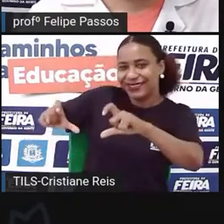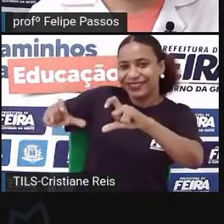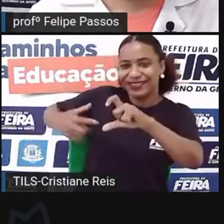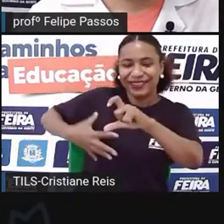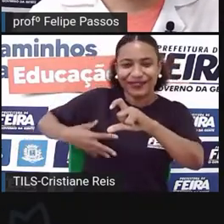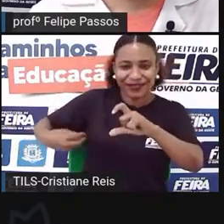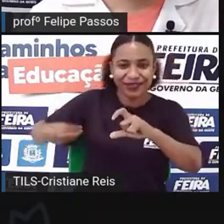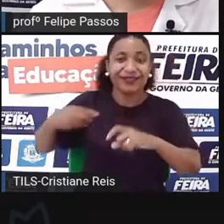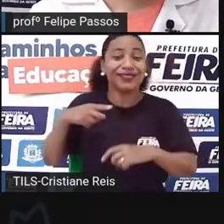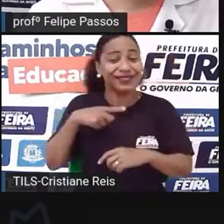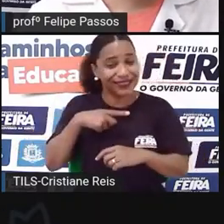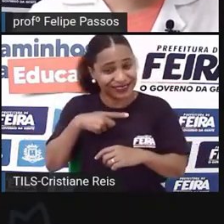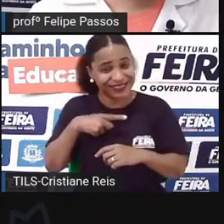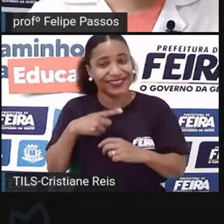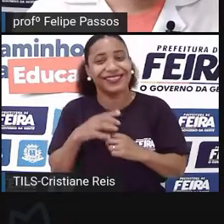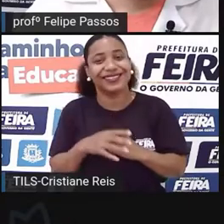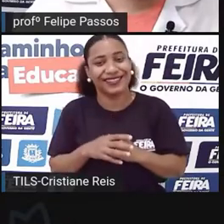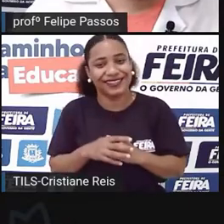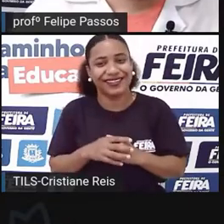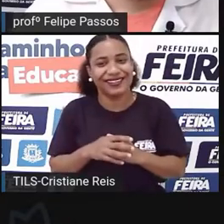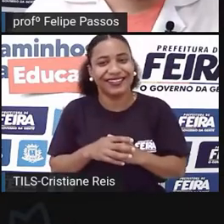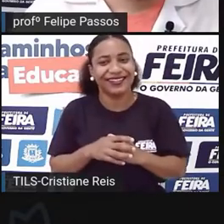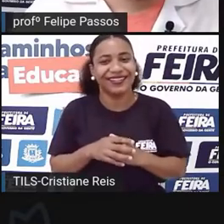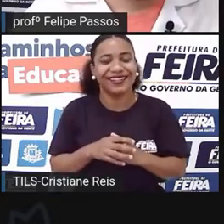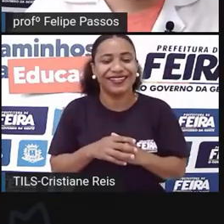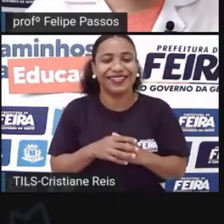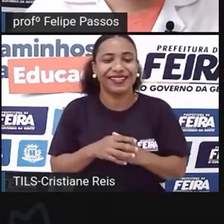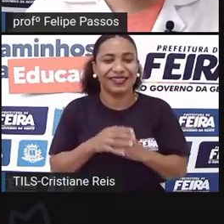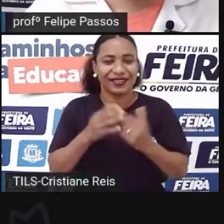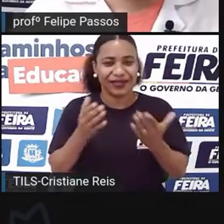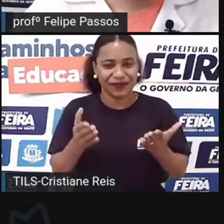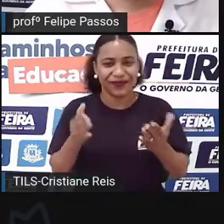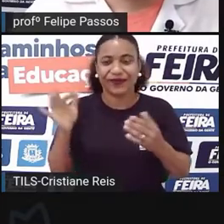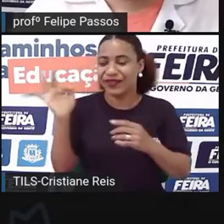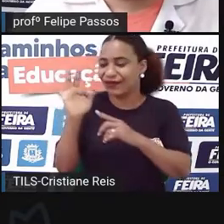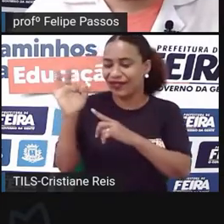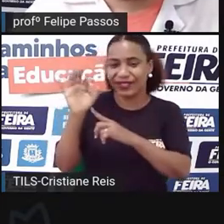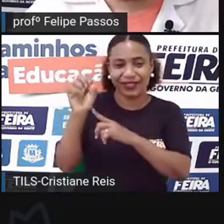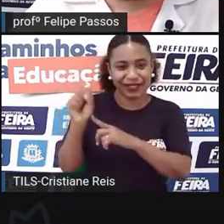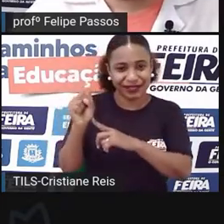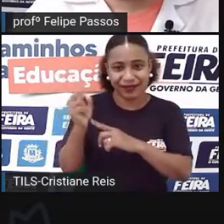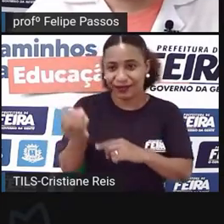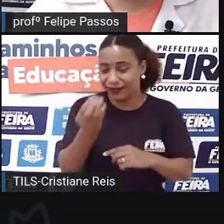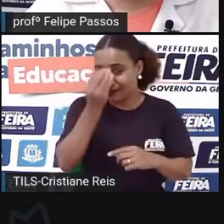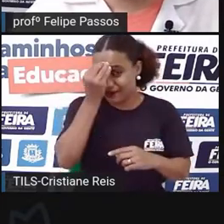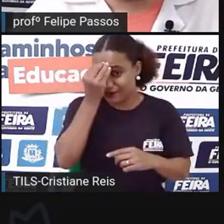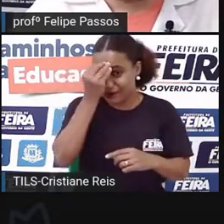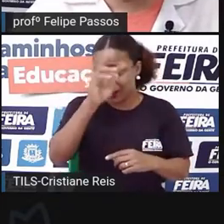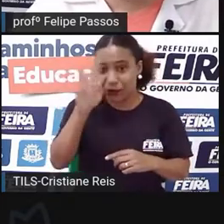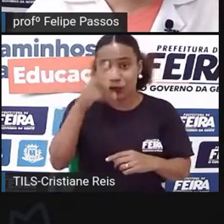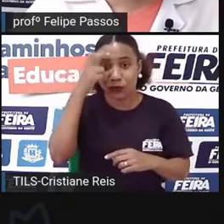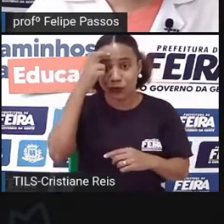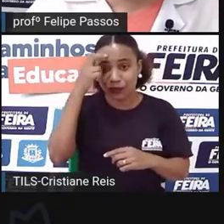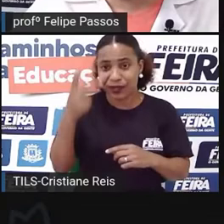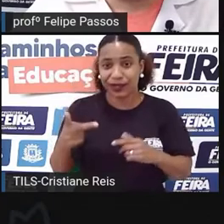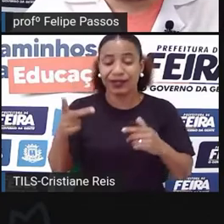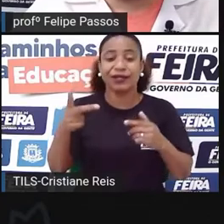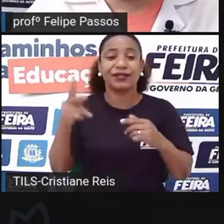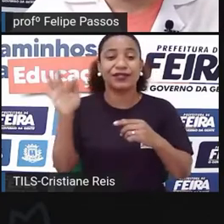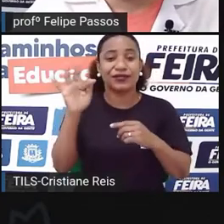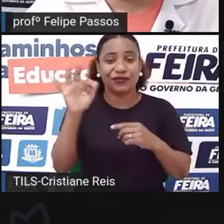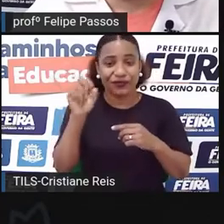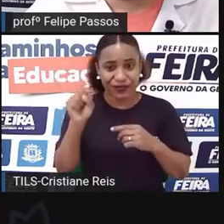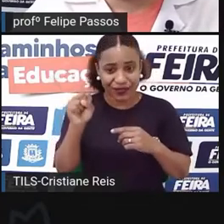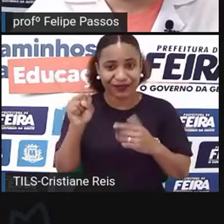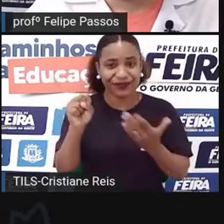Aqui em Feira de Santana, eu acho também que faz parte da memória e da cultura da cidade. Eu acho que a